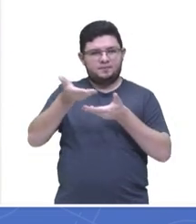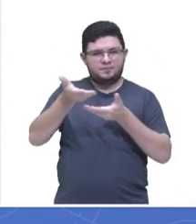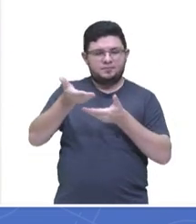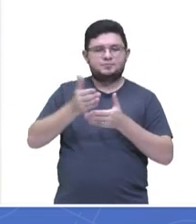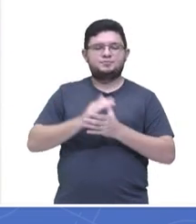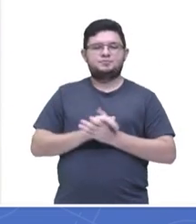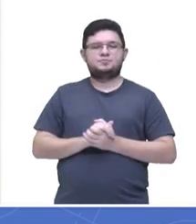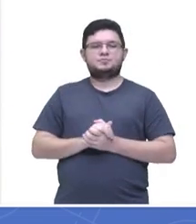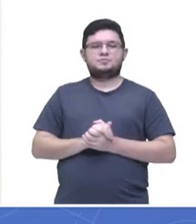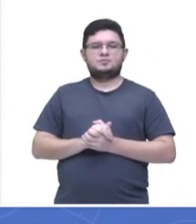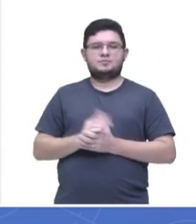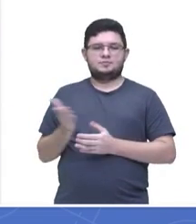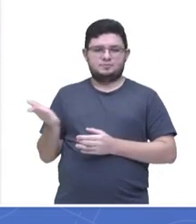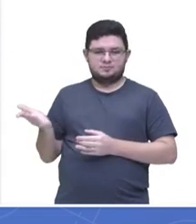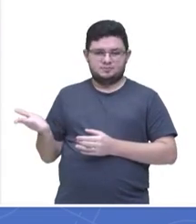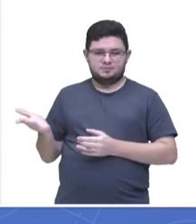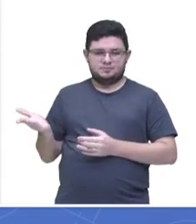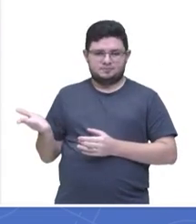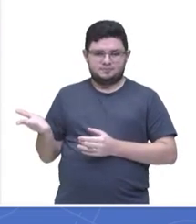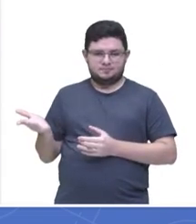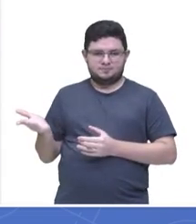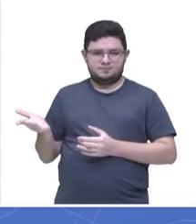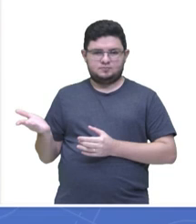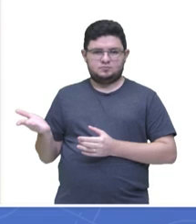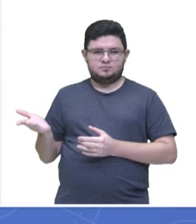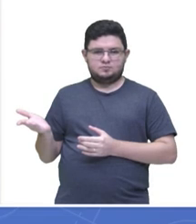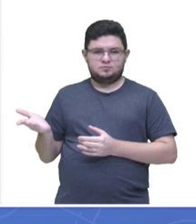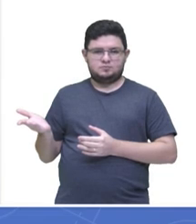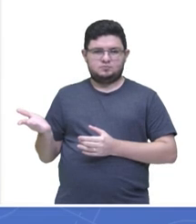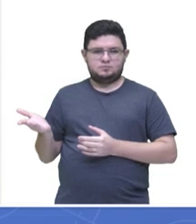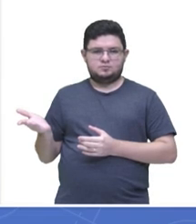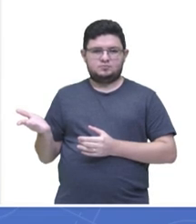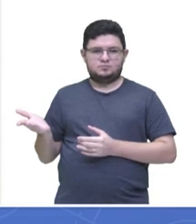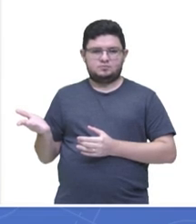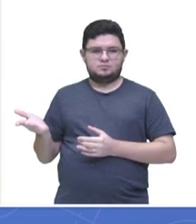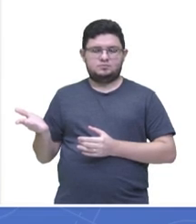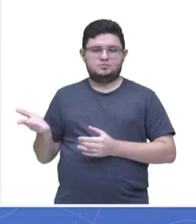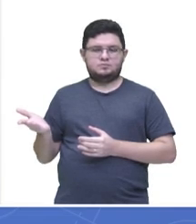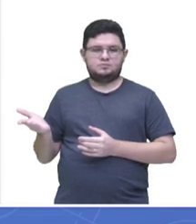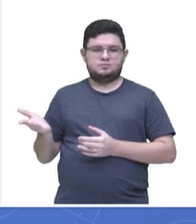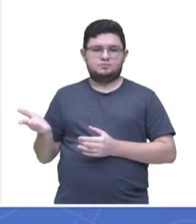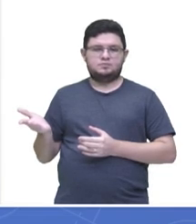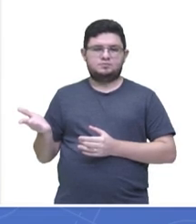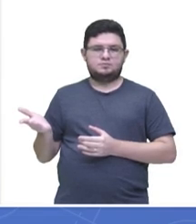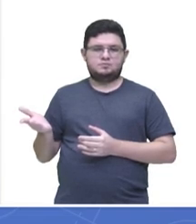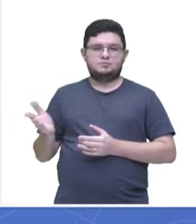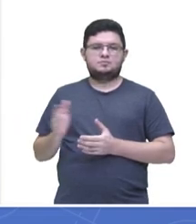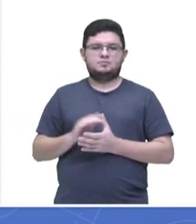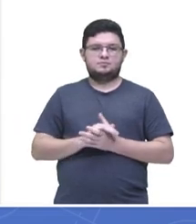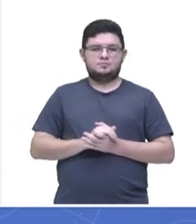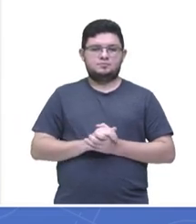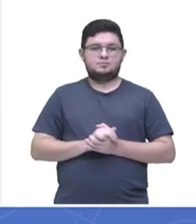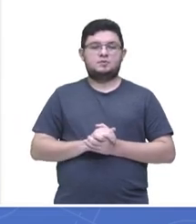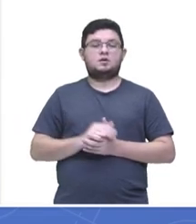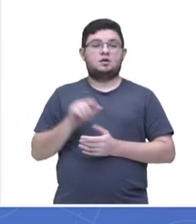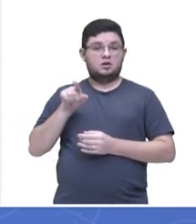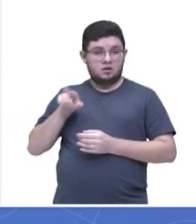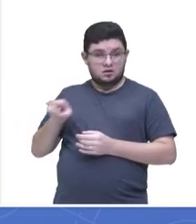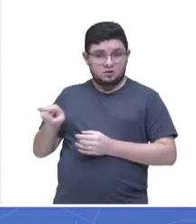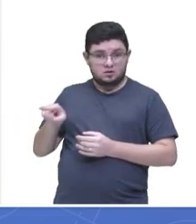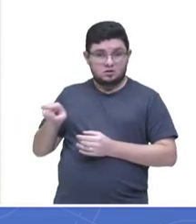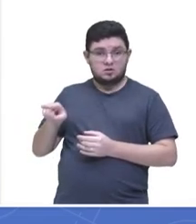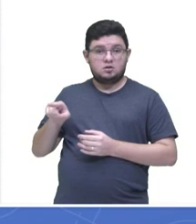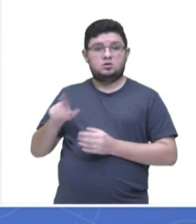E colocou a Nazídia. A Ana Beatriz da escola estadual Plínio Ramos Coelho, que é a escola que está participando aqui